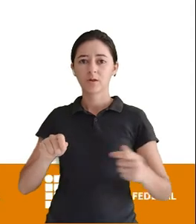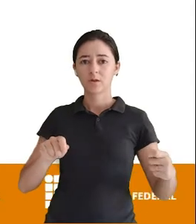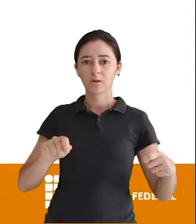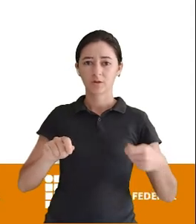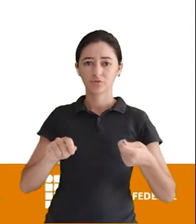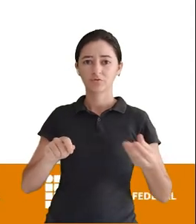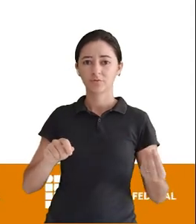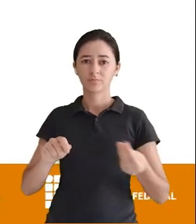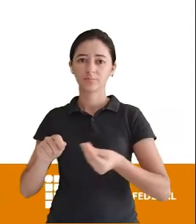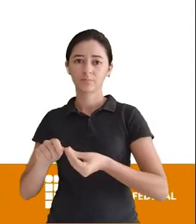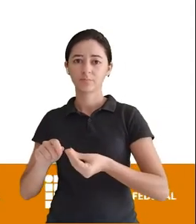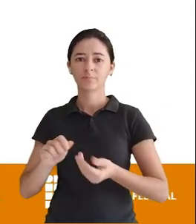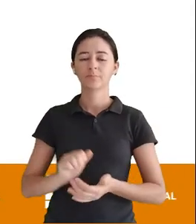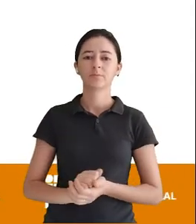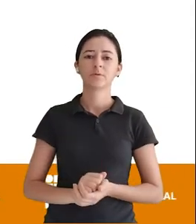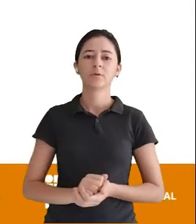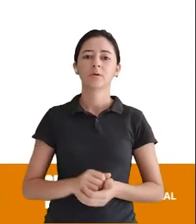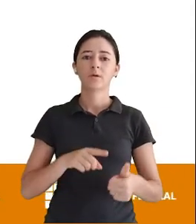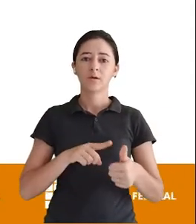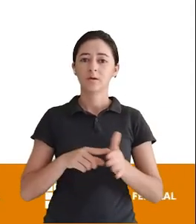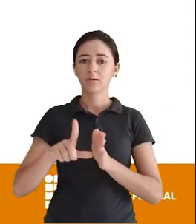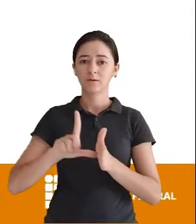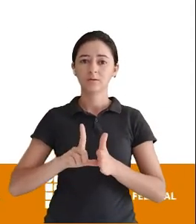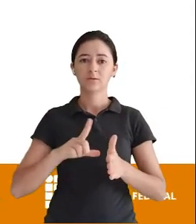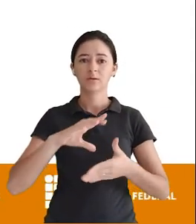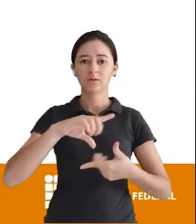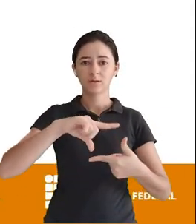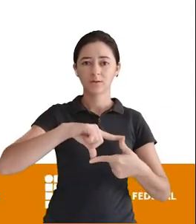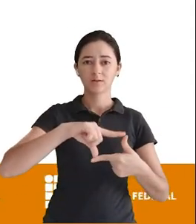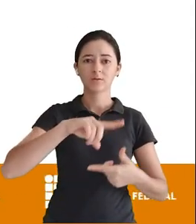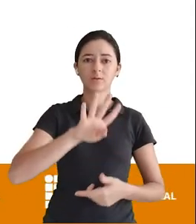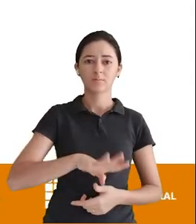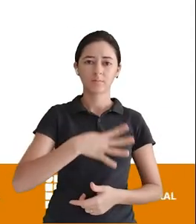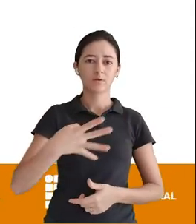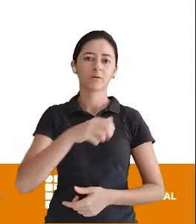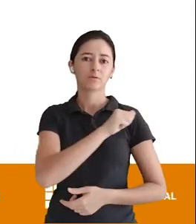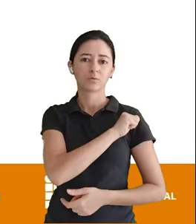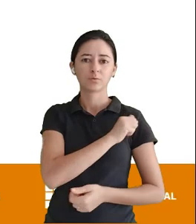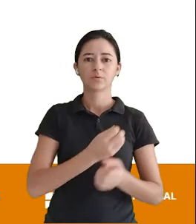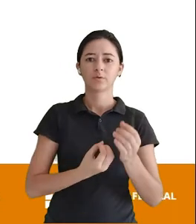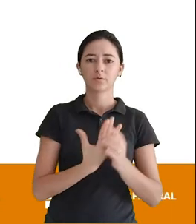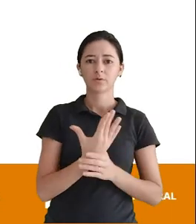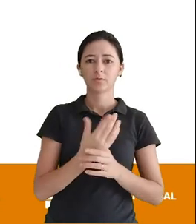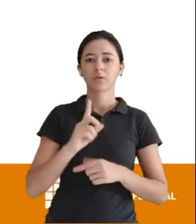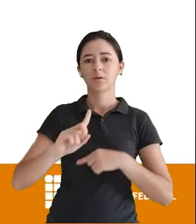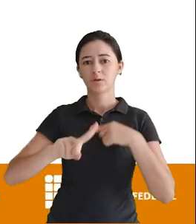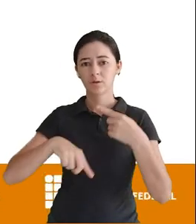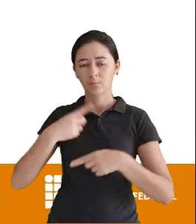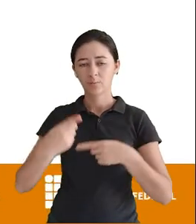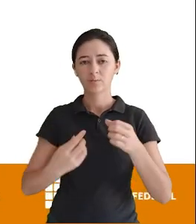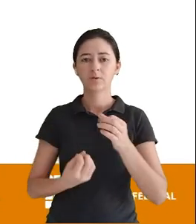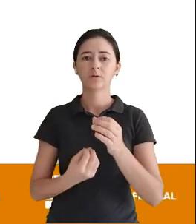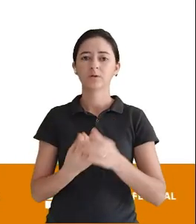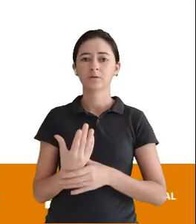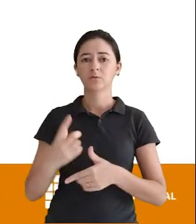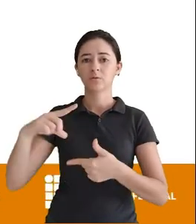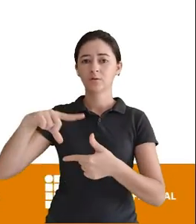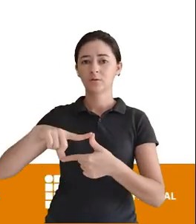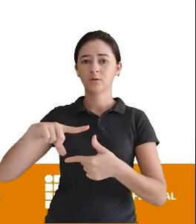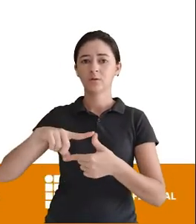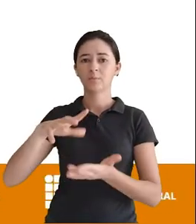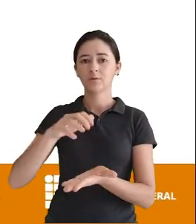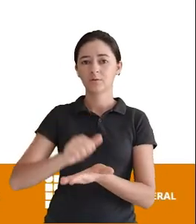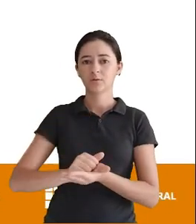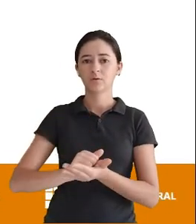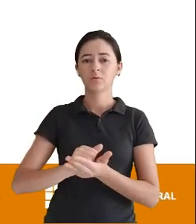aluno Para depois criar A tabela matrícula E aí sim A tabela matrícula Que recebia a chave De aluno Era criada Que